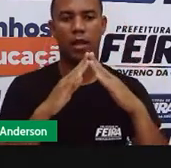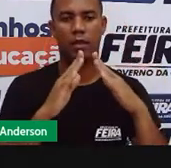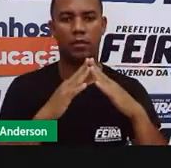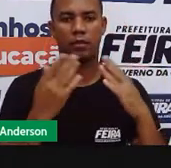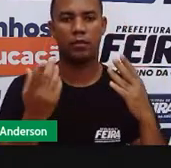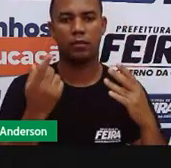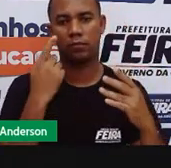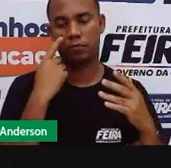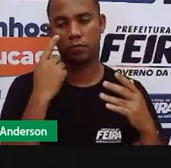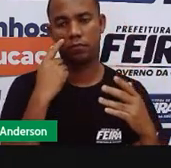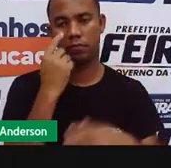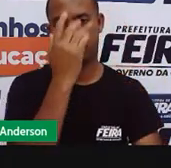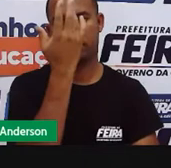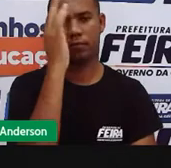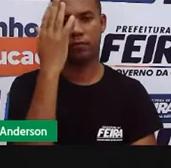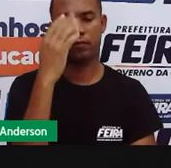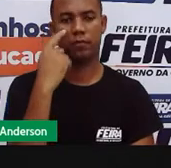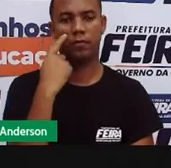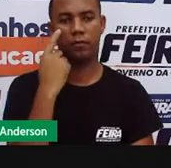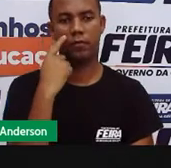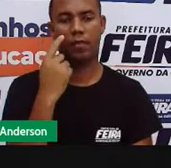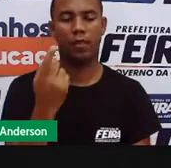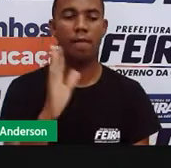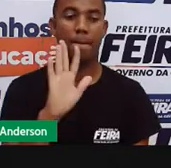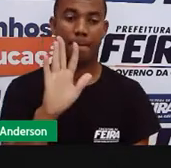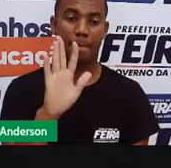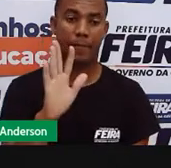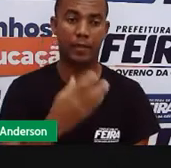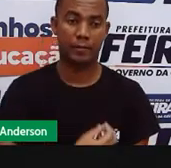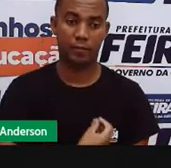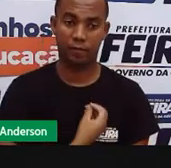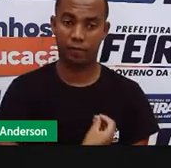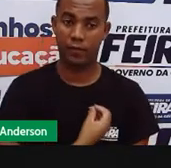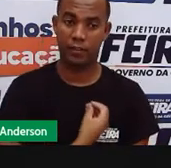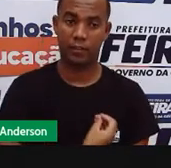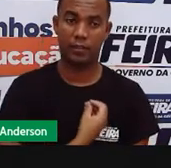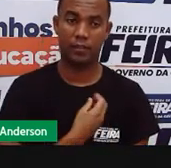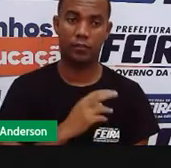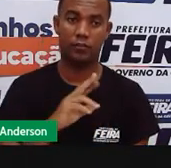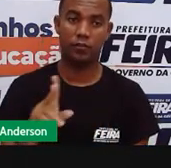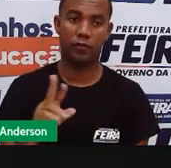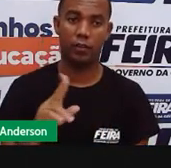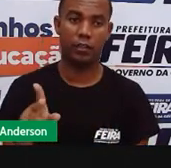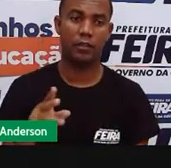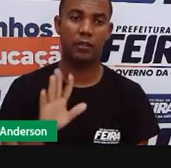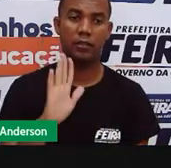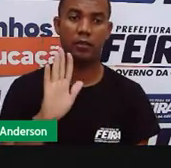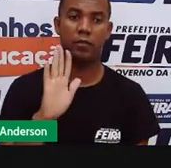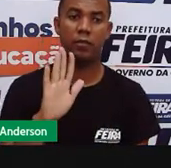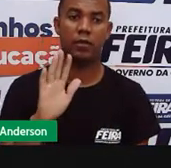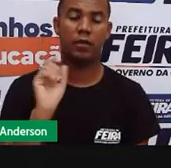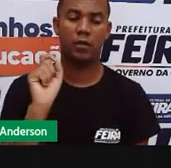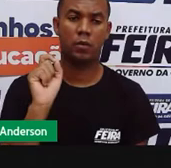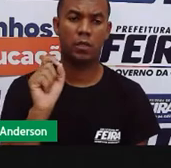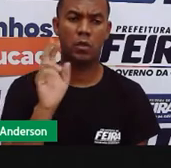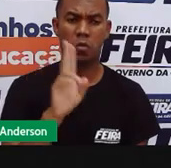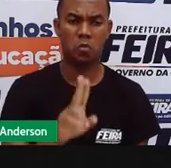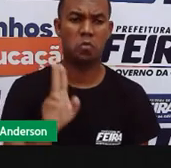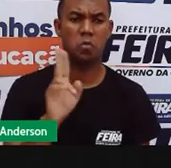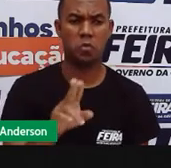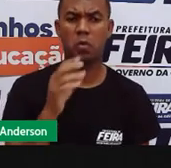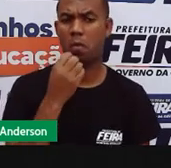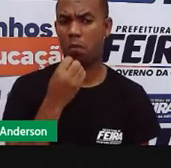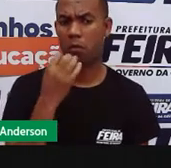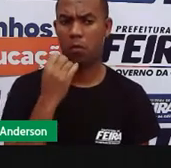materiais. A vida real é diferente. A palha e a madeira têm sido utilizadas desde o passado